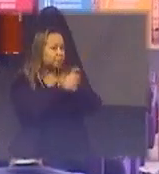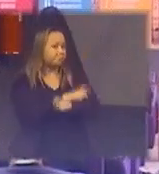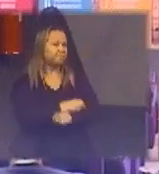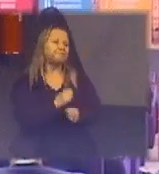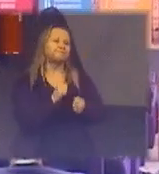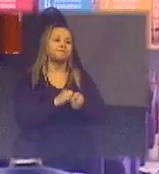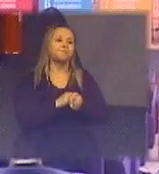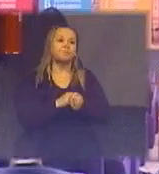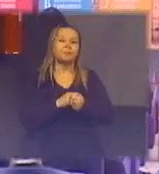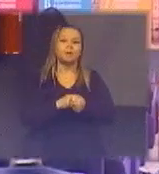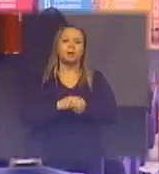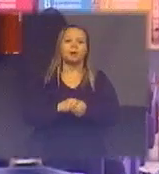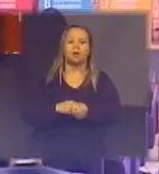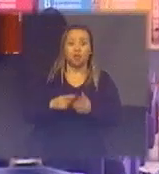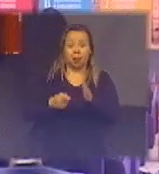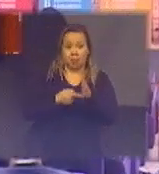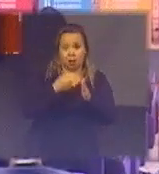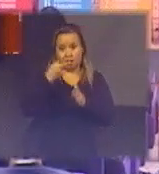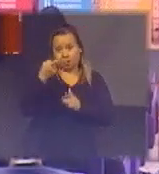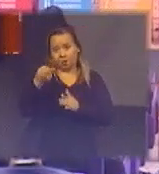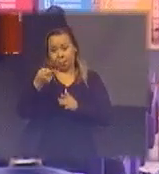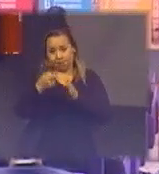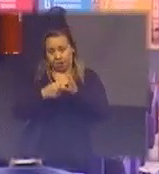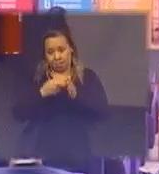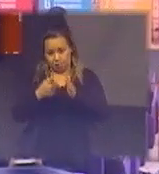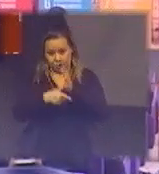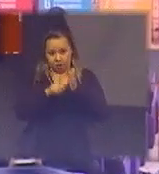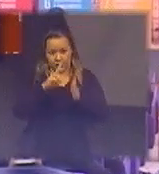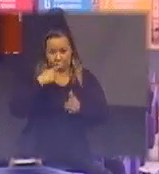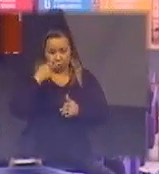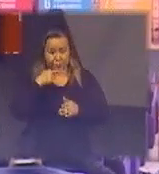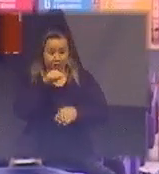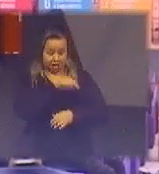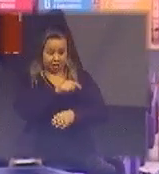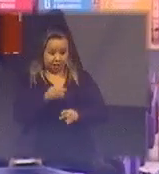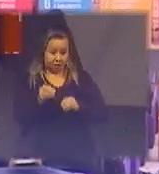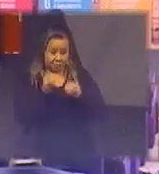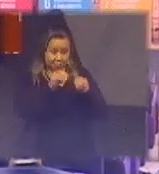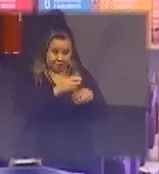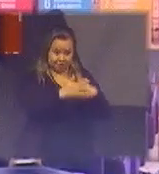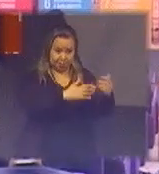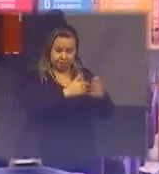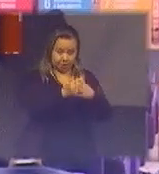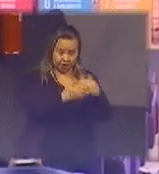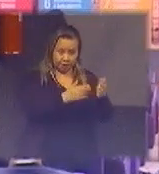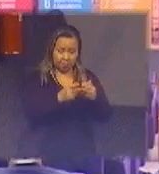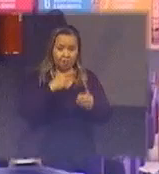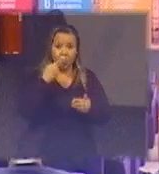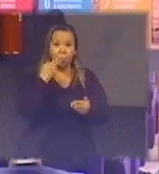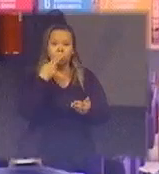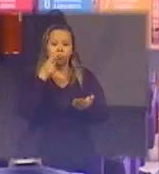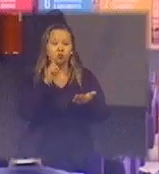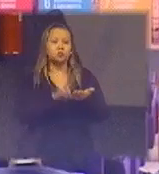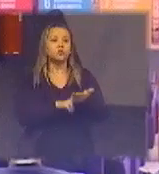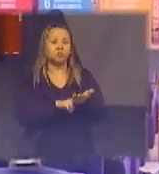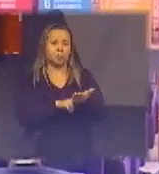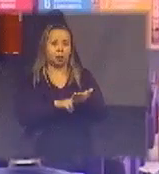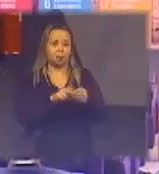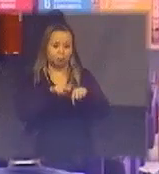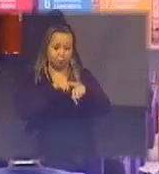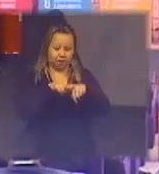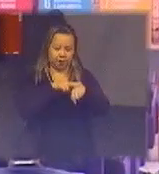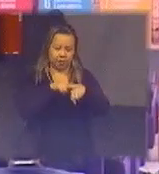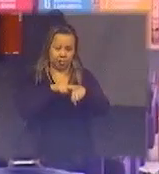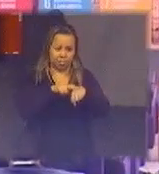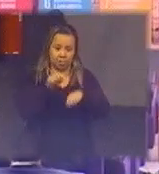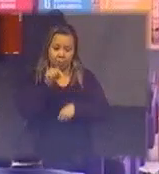primeiro antes de falar sobre essas regulamentações eu queria só falar sobre o selo verde isso aí é uma coisa